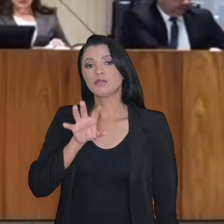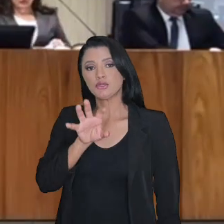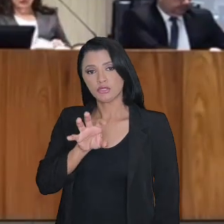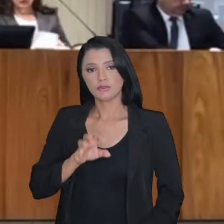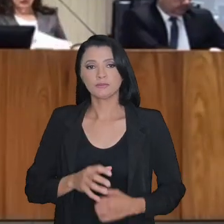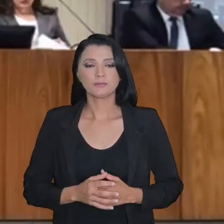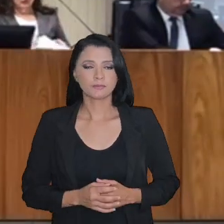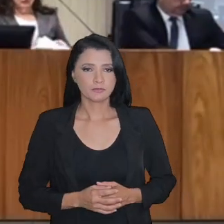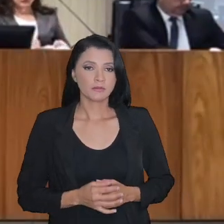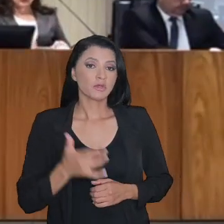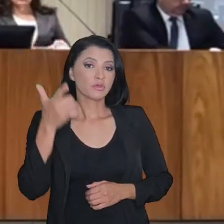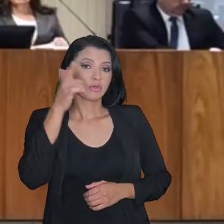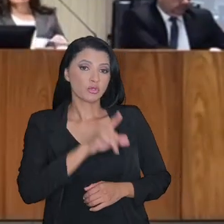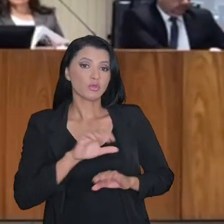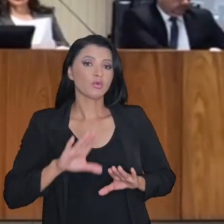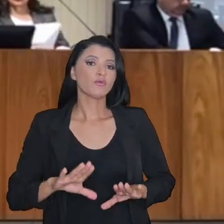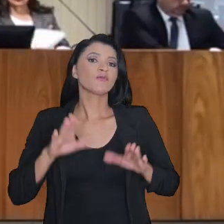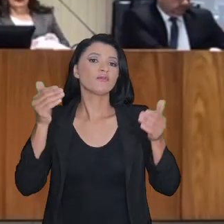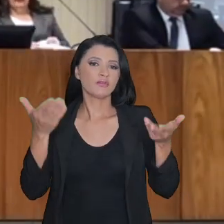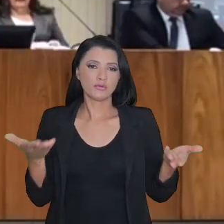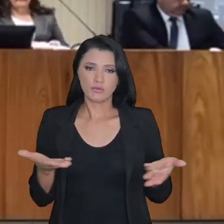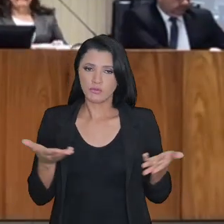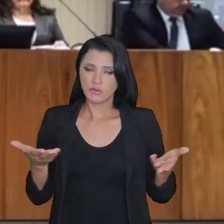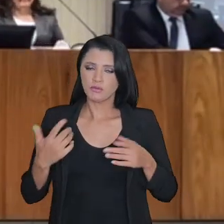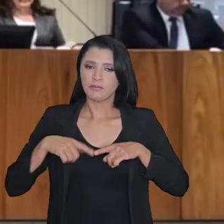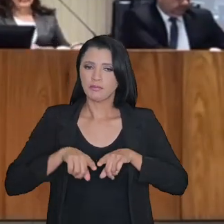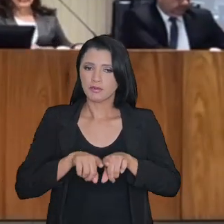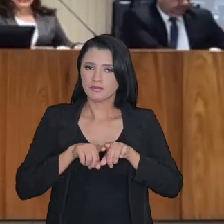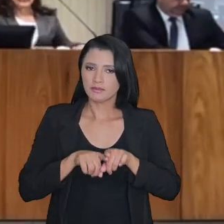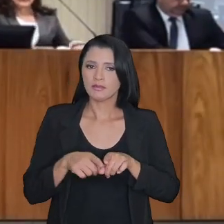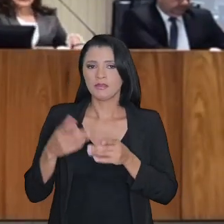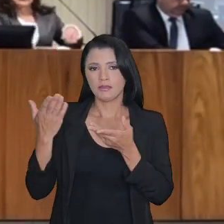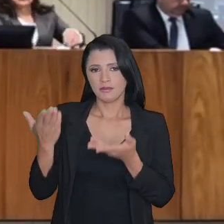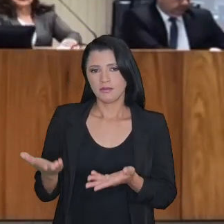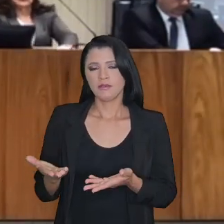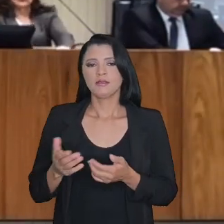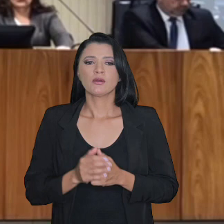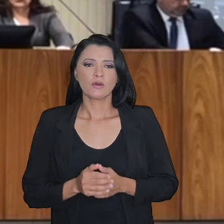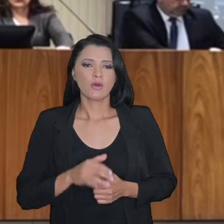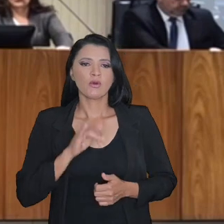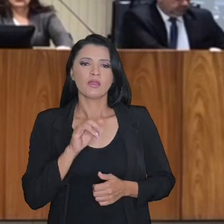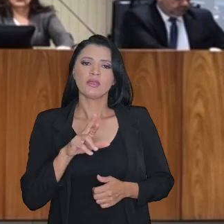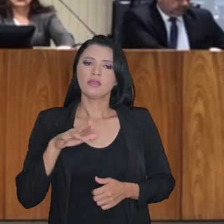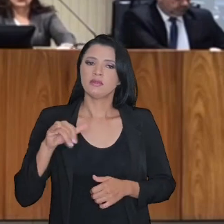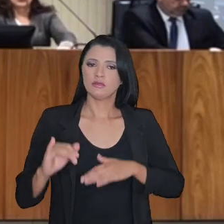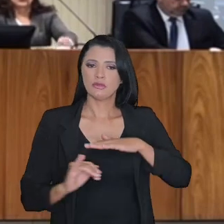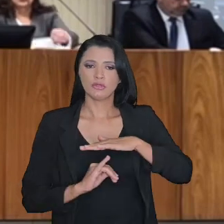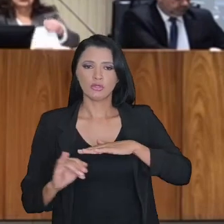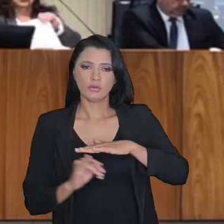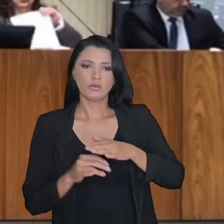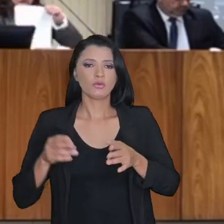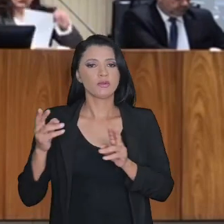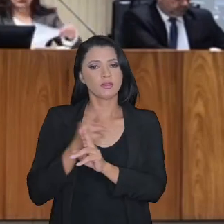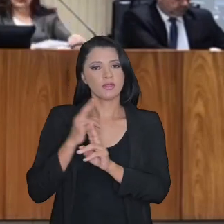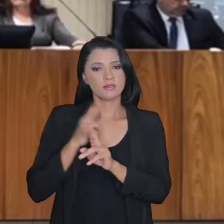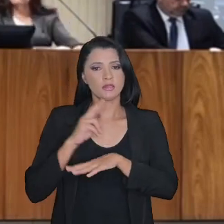em parceria com o IRI, o Instituto de Relações de Estado-Empresa, é